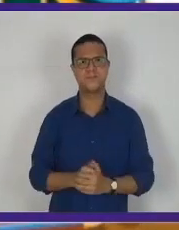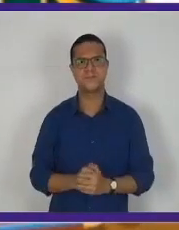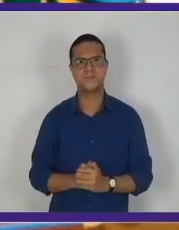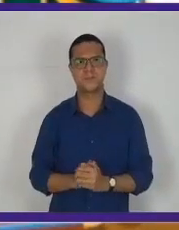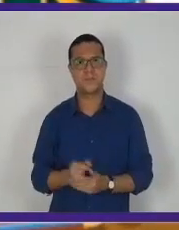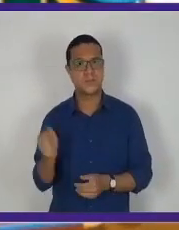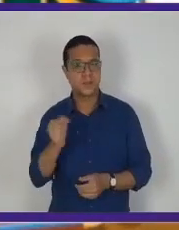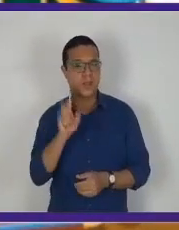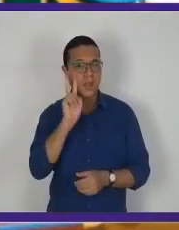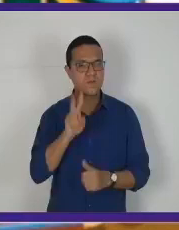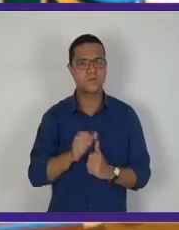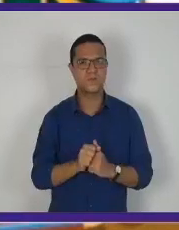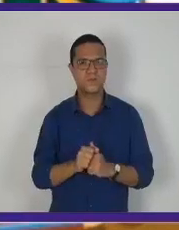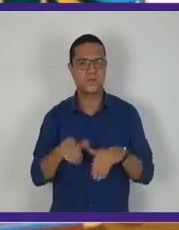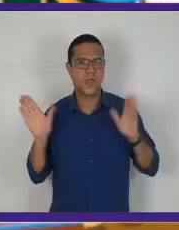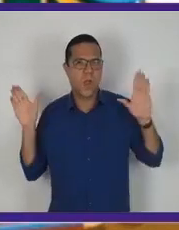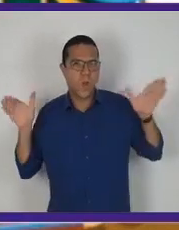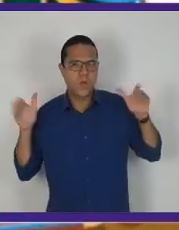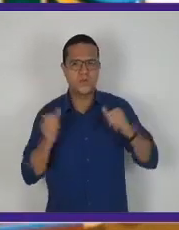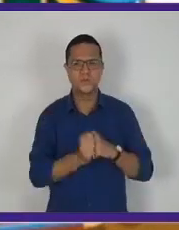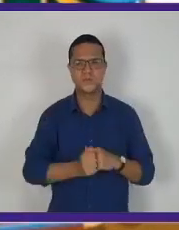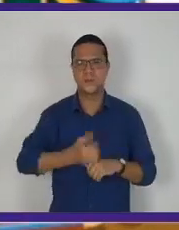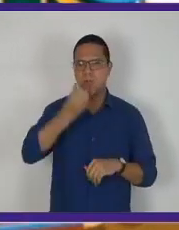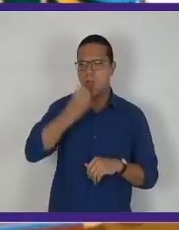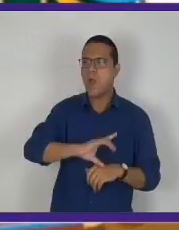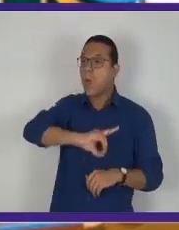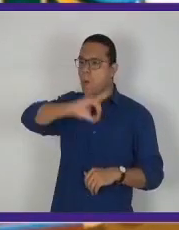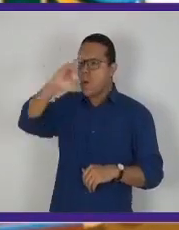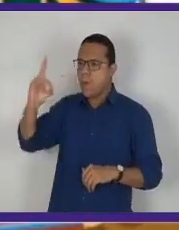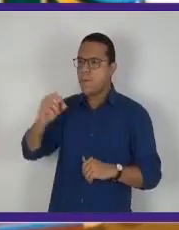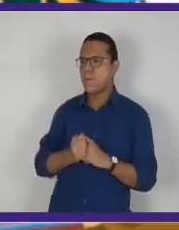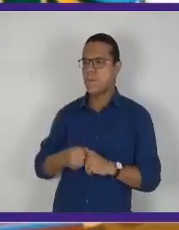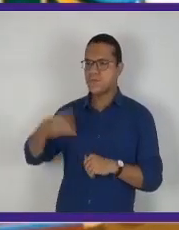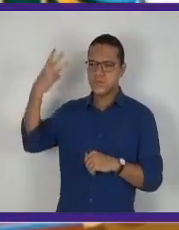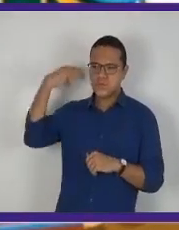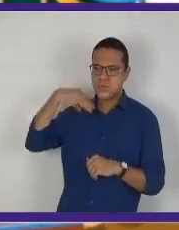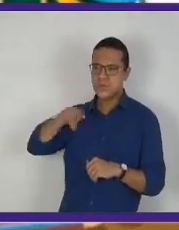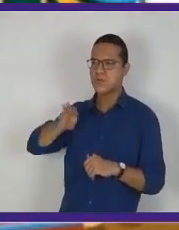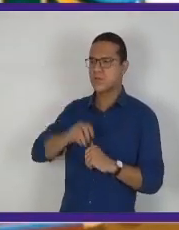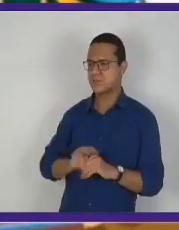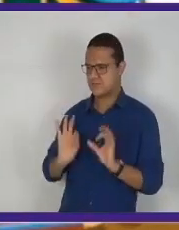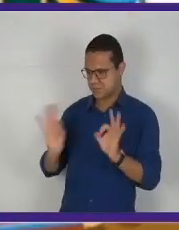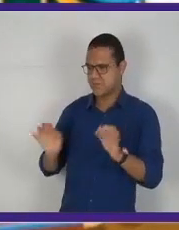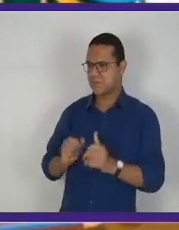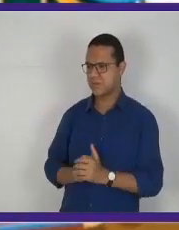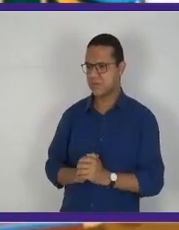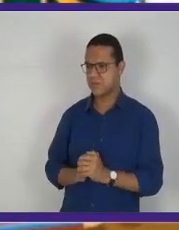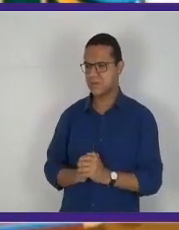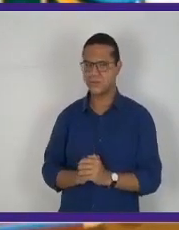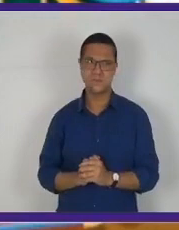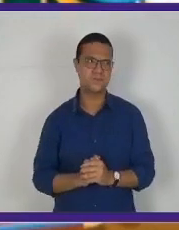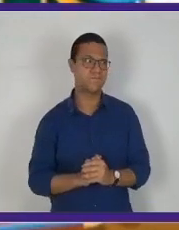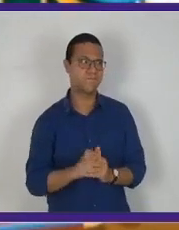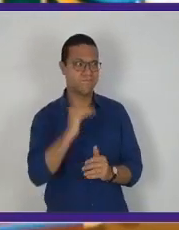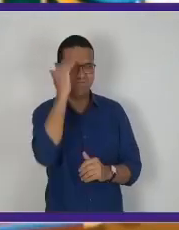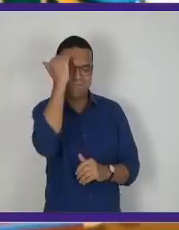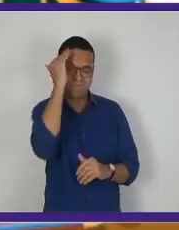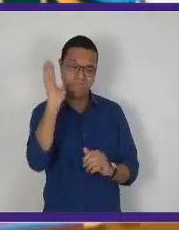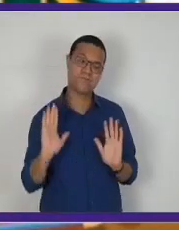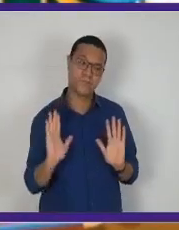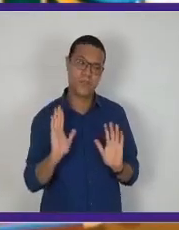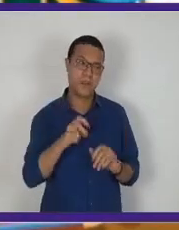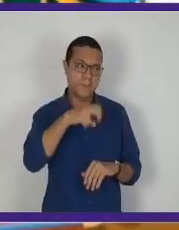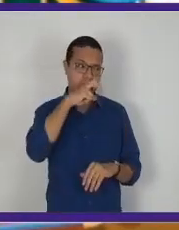vertical. Aí você vê o anjinho dizendo, bom dia, Magali, tudo certinho? Não sei não,